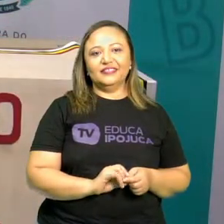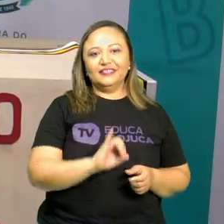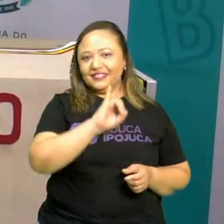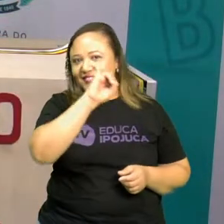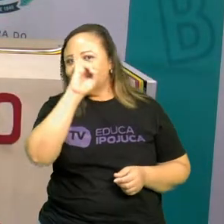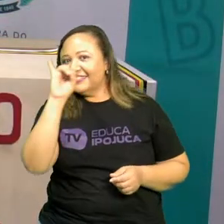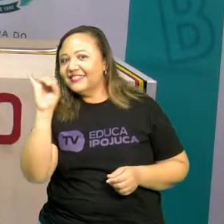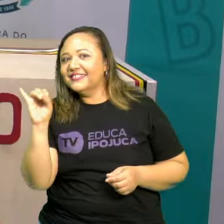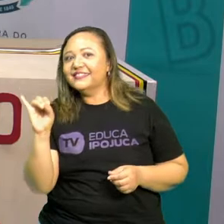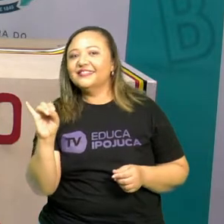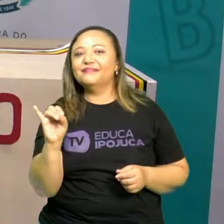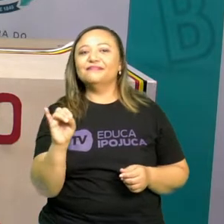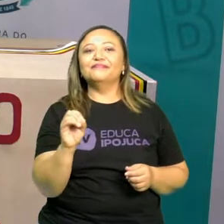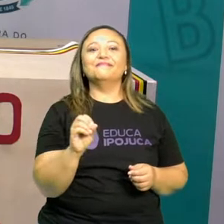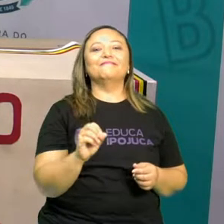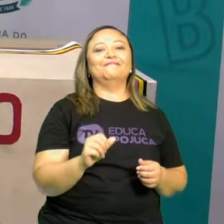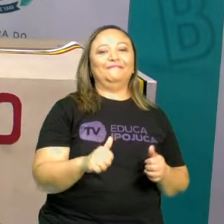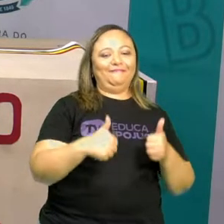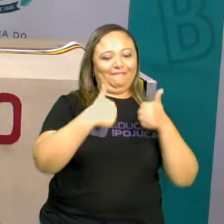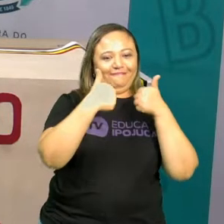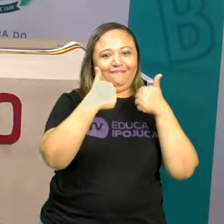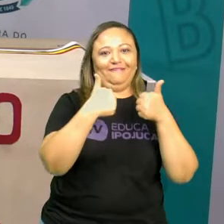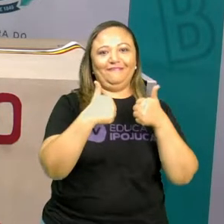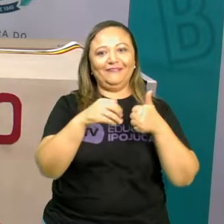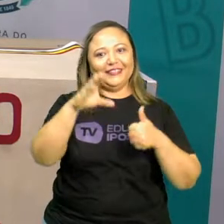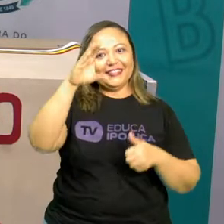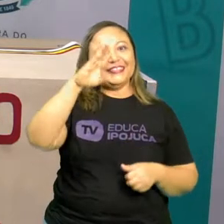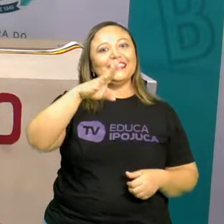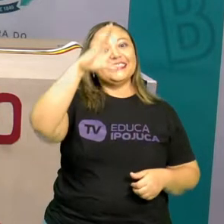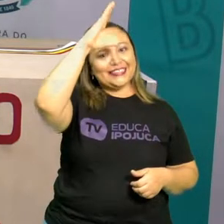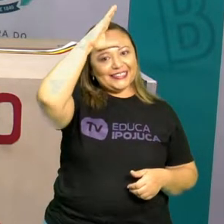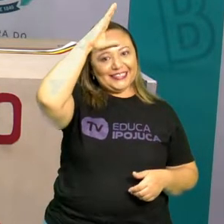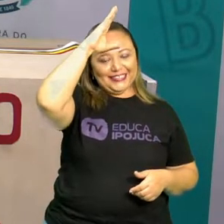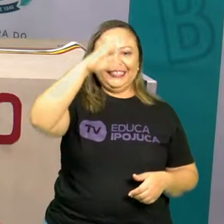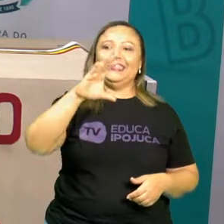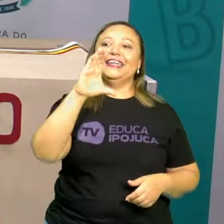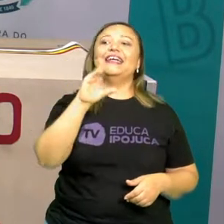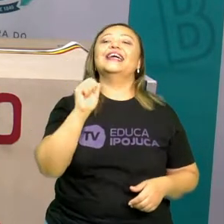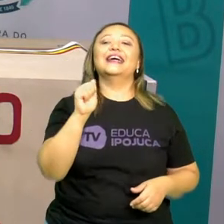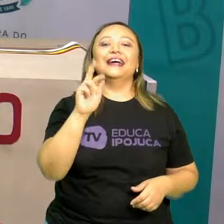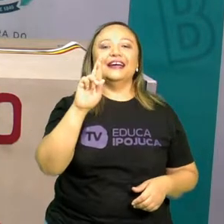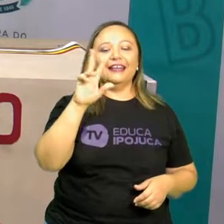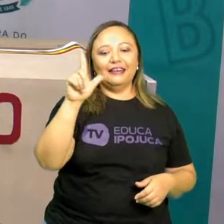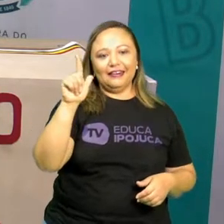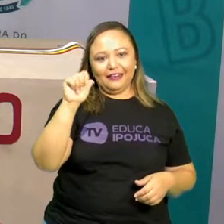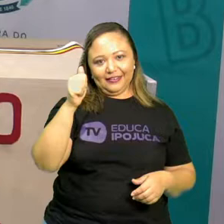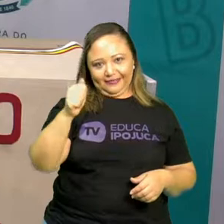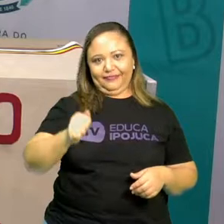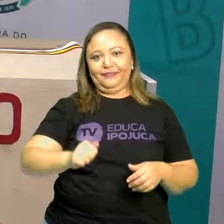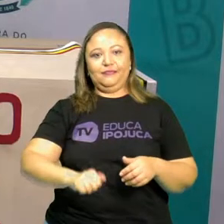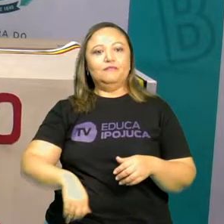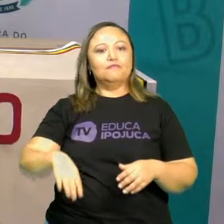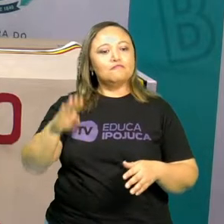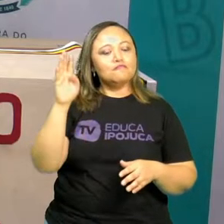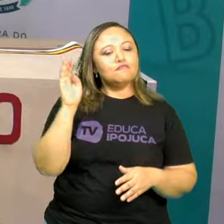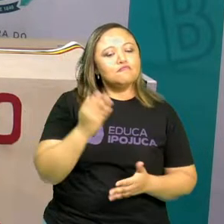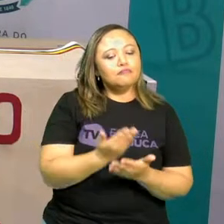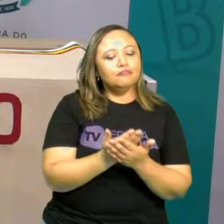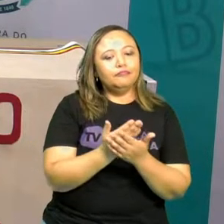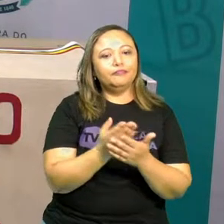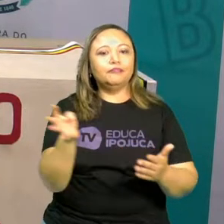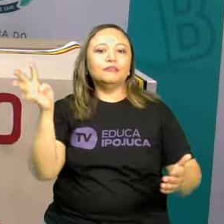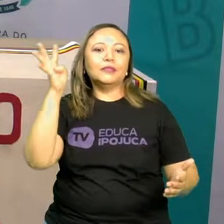Olá, amores! Olha a tia Carla aqui com mais uma aula bem legal pra vocês na